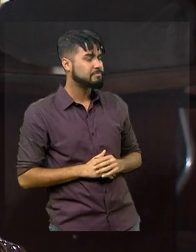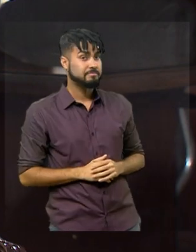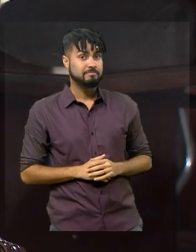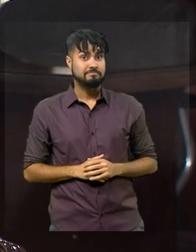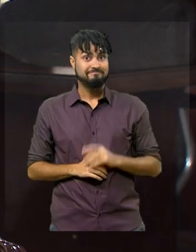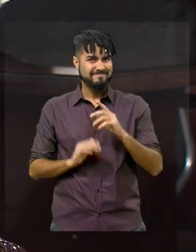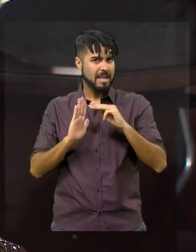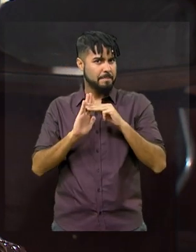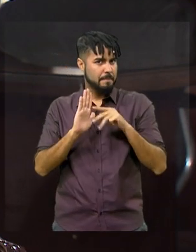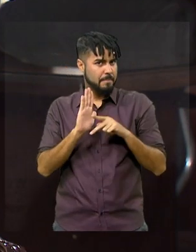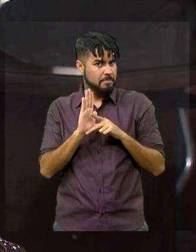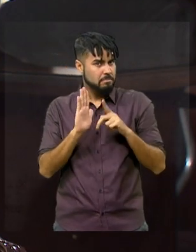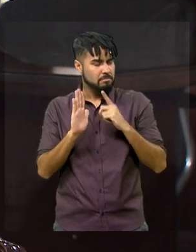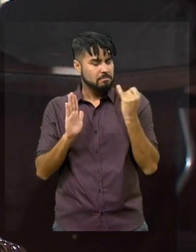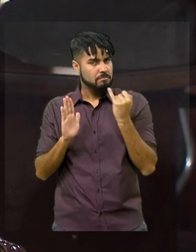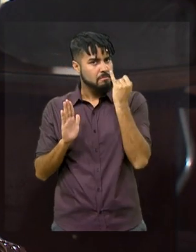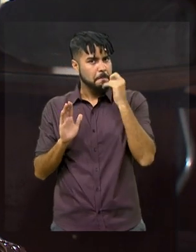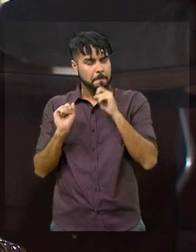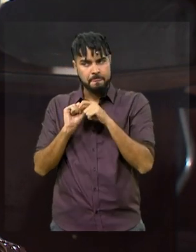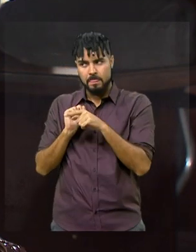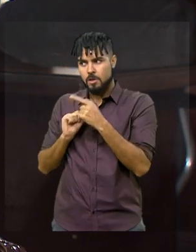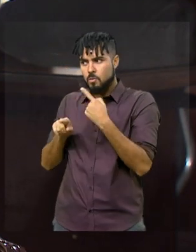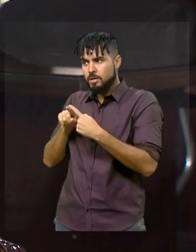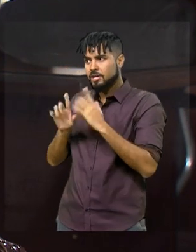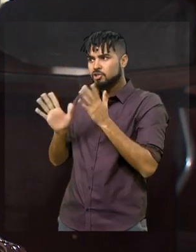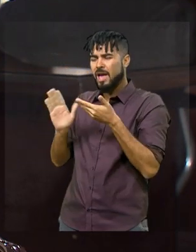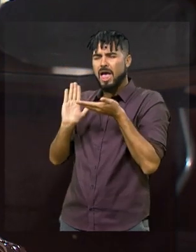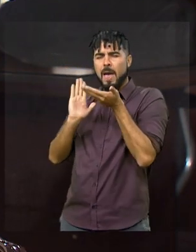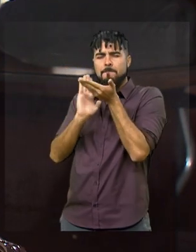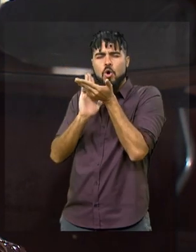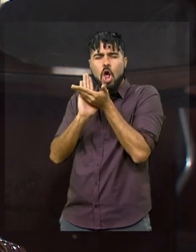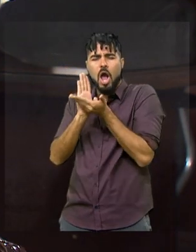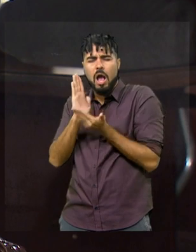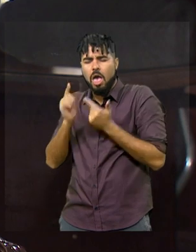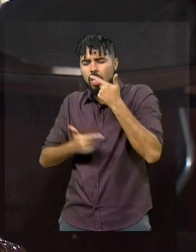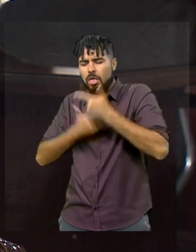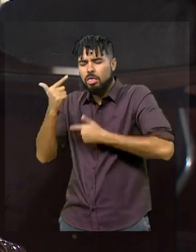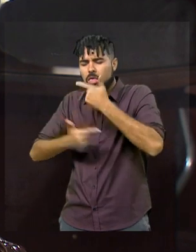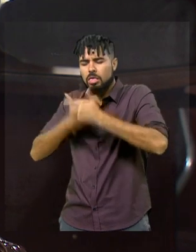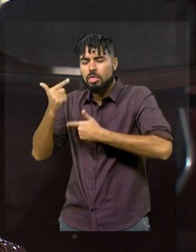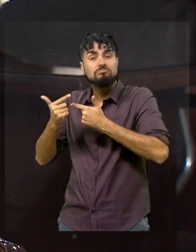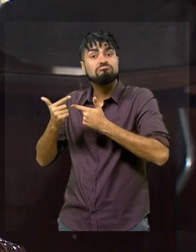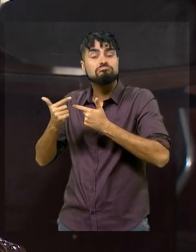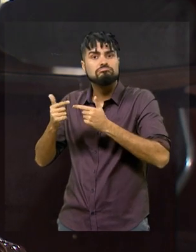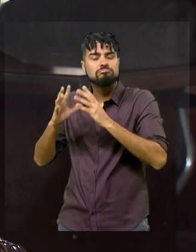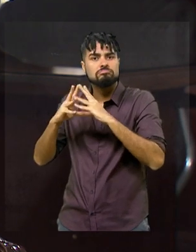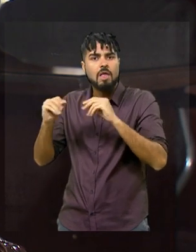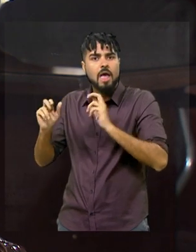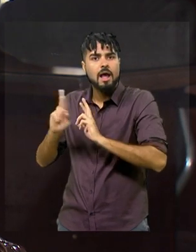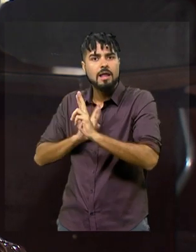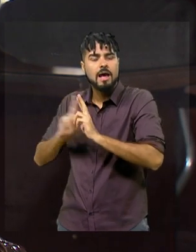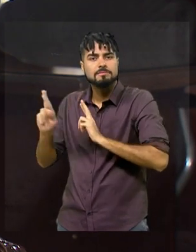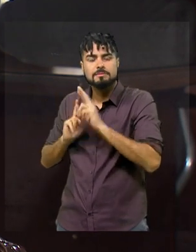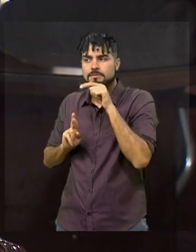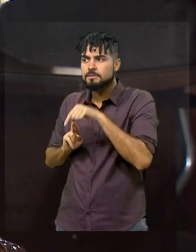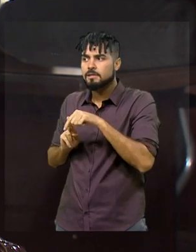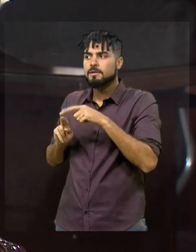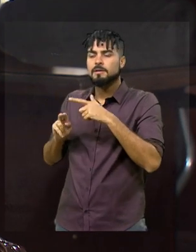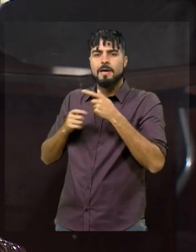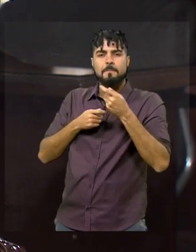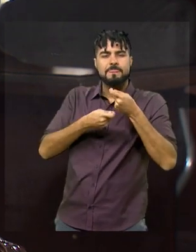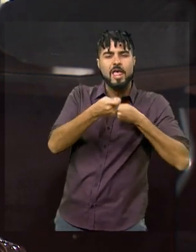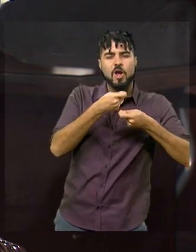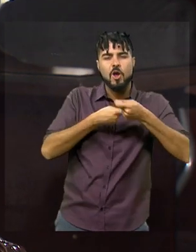MP é fundamental e foi fundamental. Ela desburocratiza as relações de